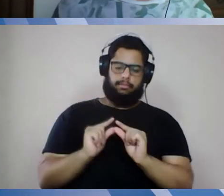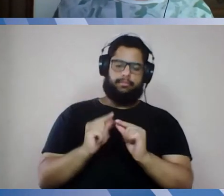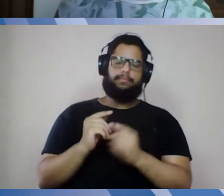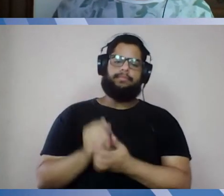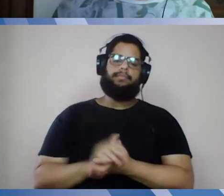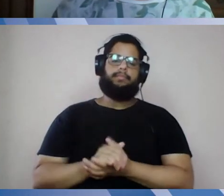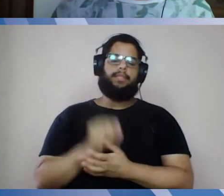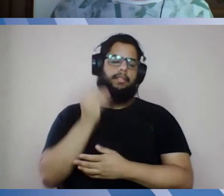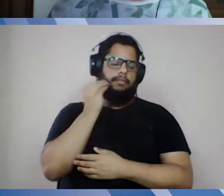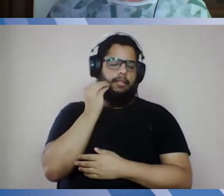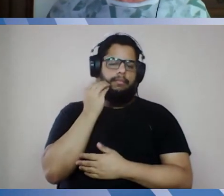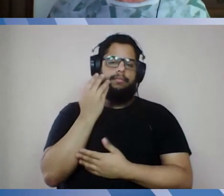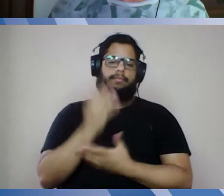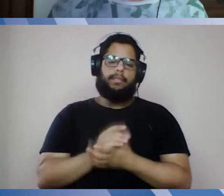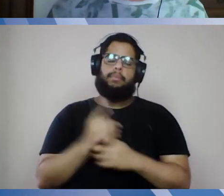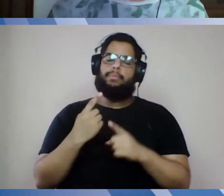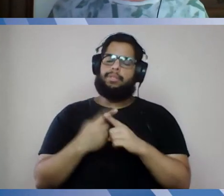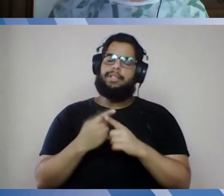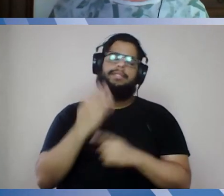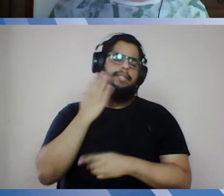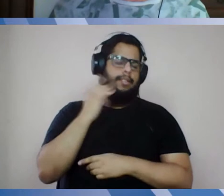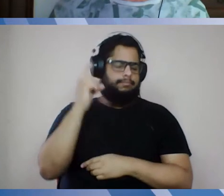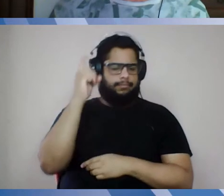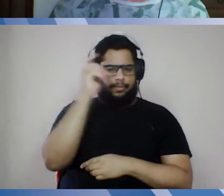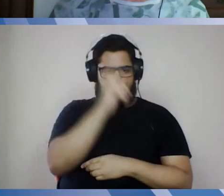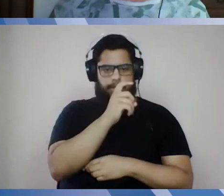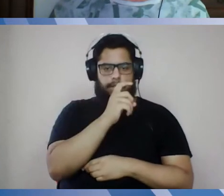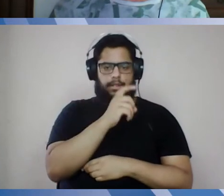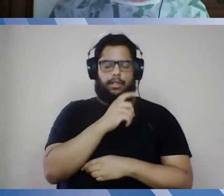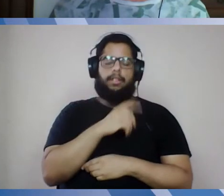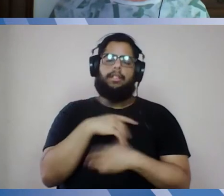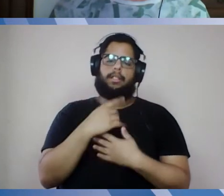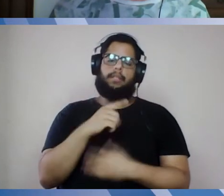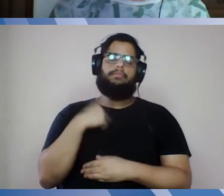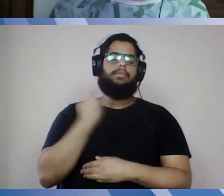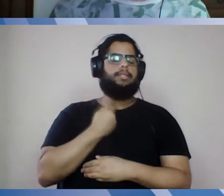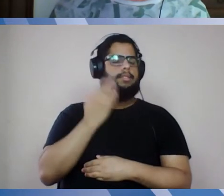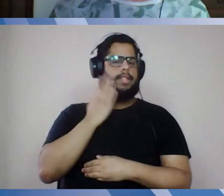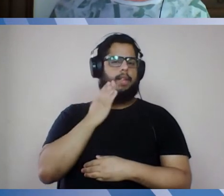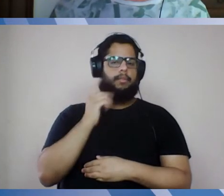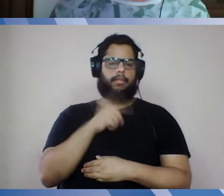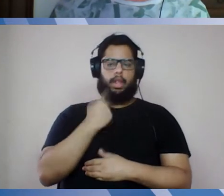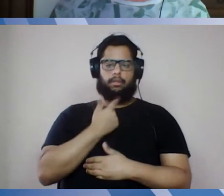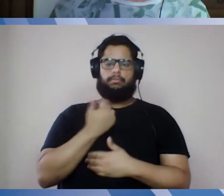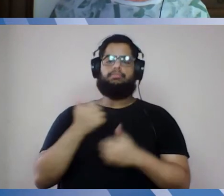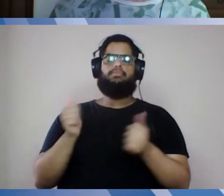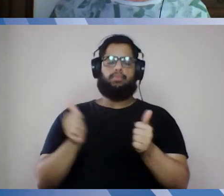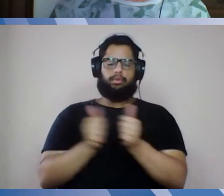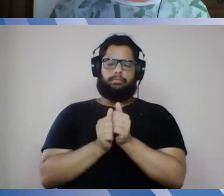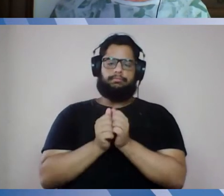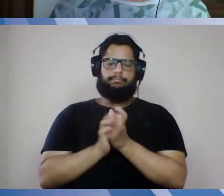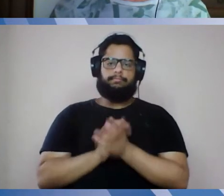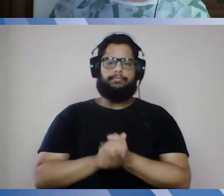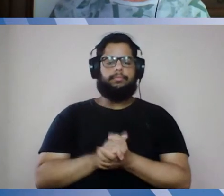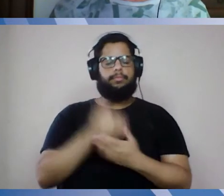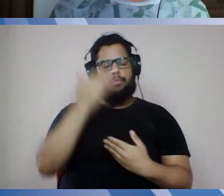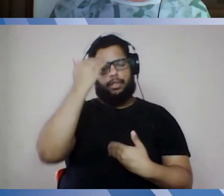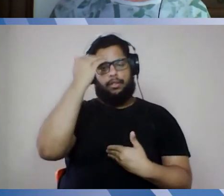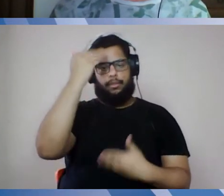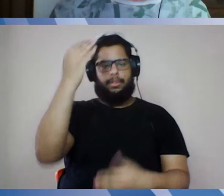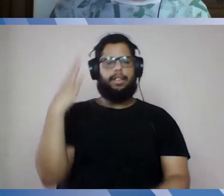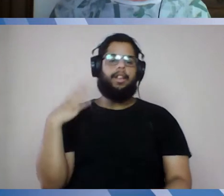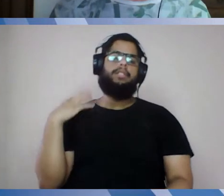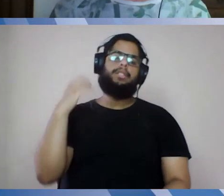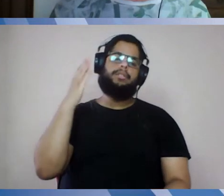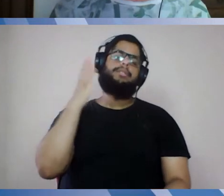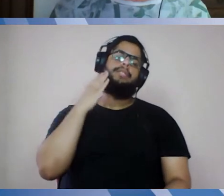insuportável para todos nós, e nisso nós sabemos estamos juntos. Muito obrigada, Jesus, eu sei